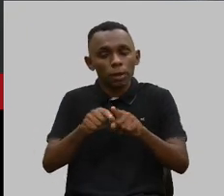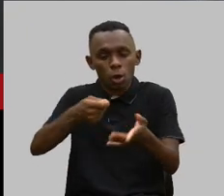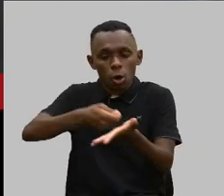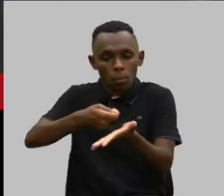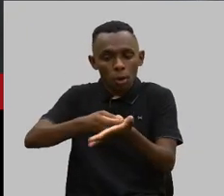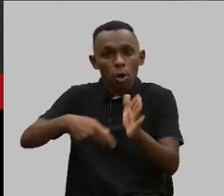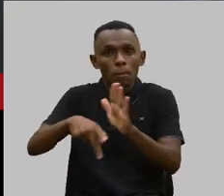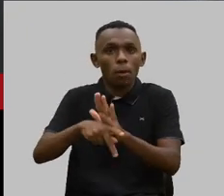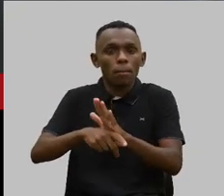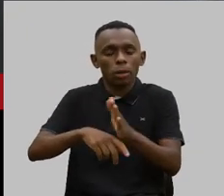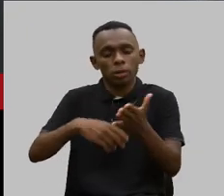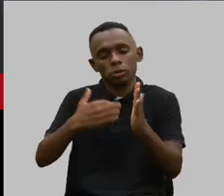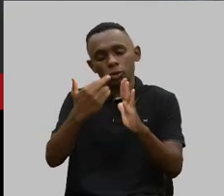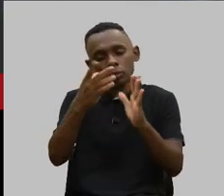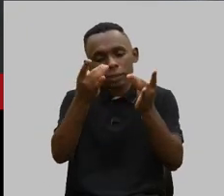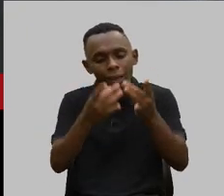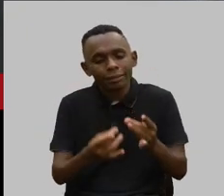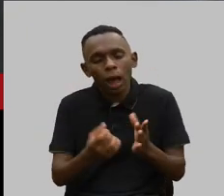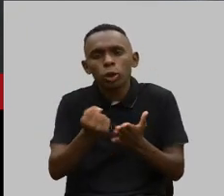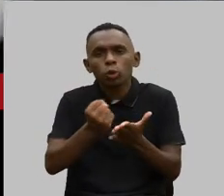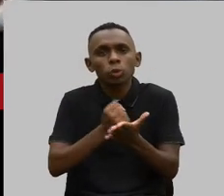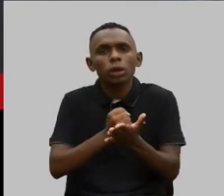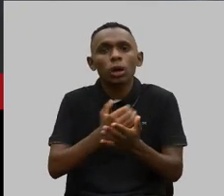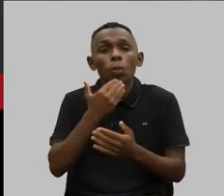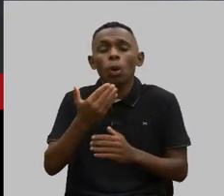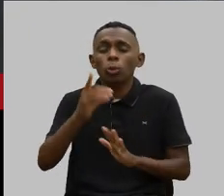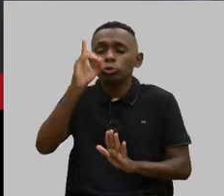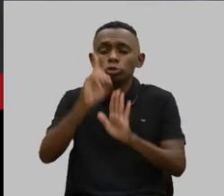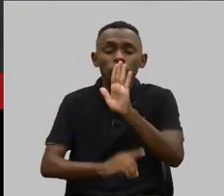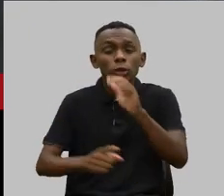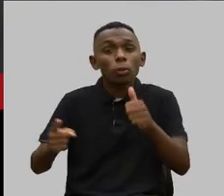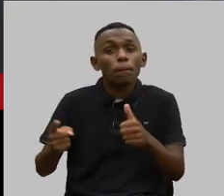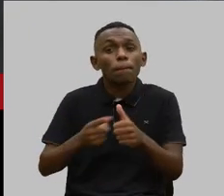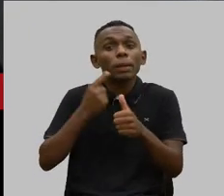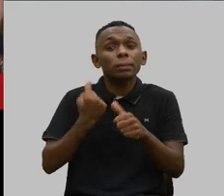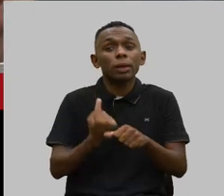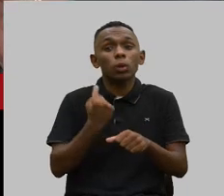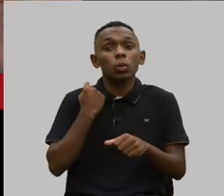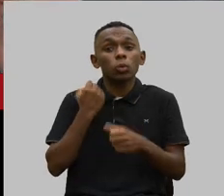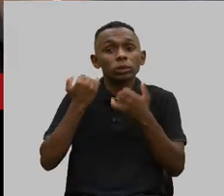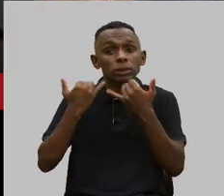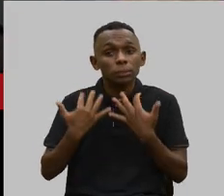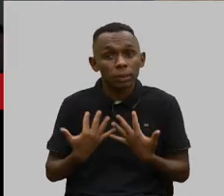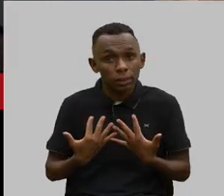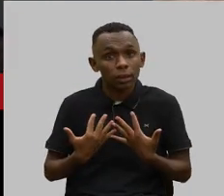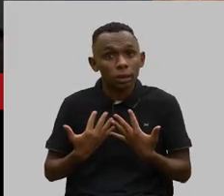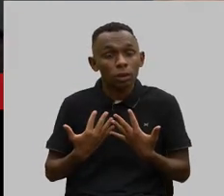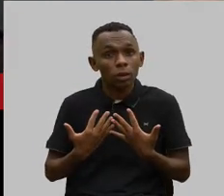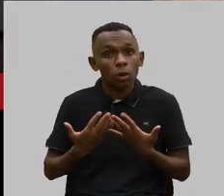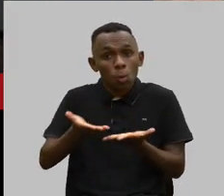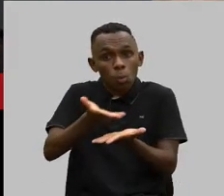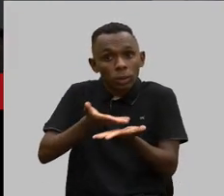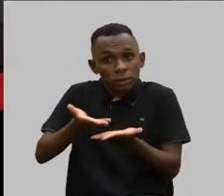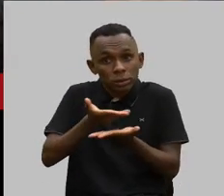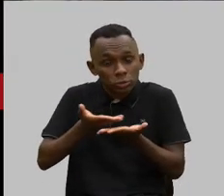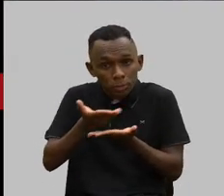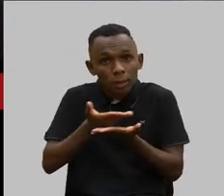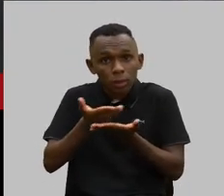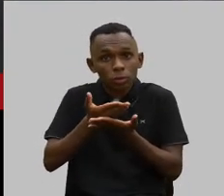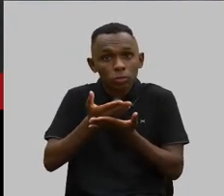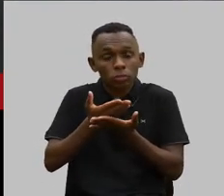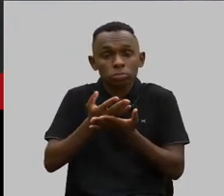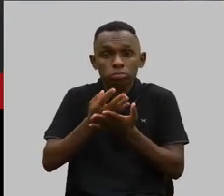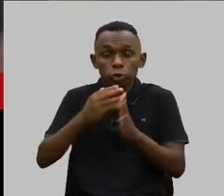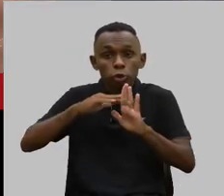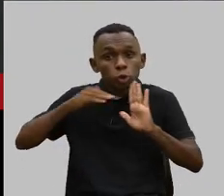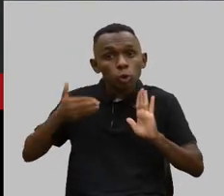natureza do contrato. Qual que o direito primeiro que eu falei aqui? Atendimento integral. Então, se ele é